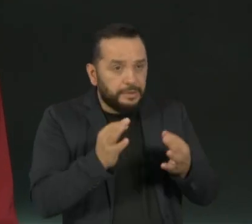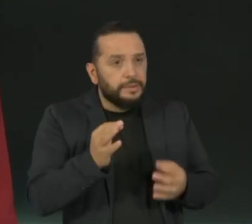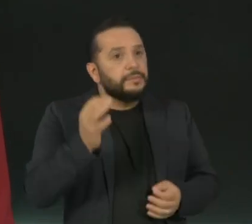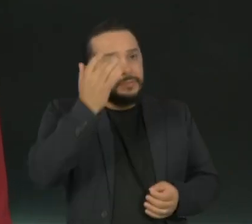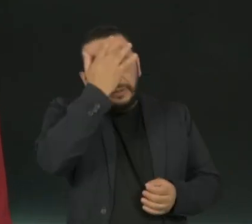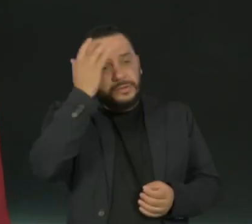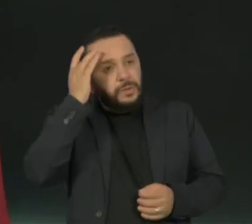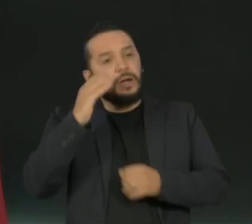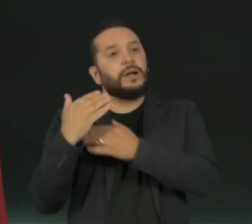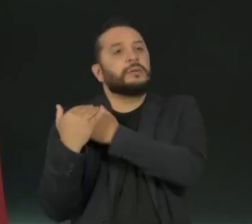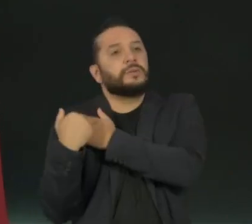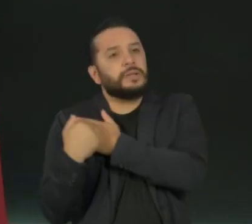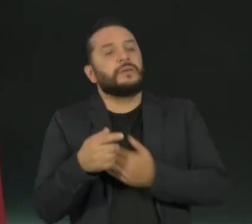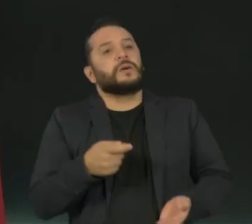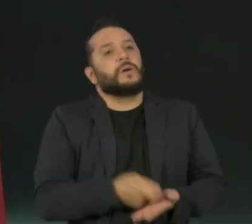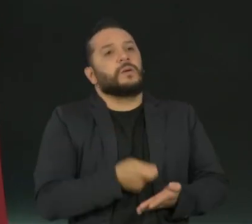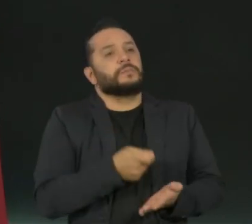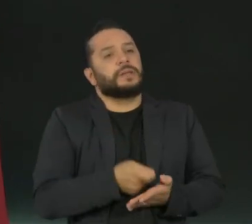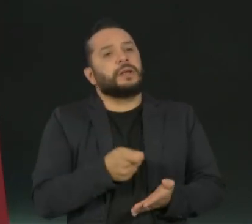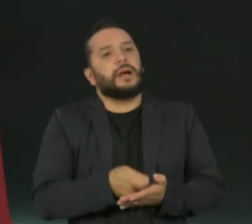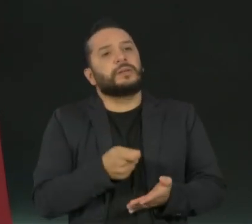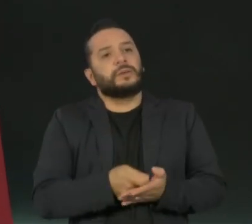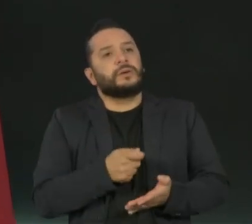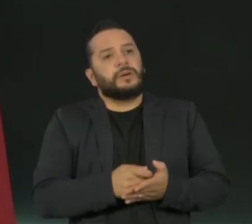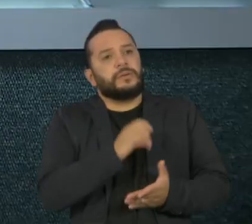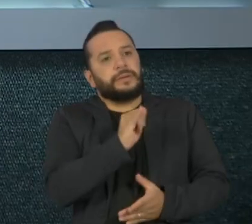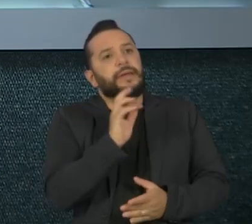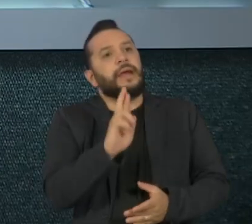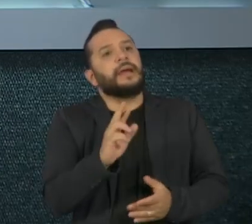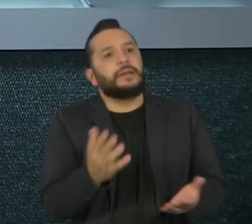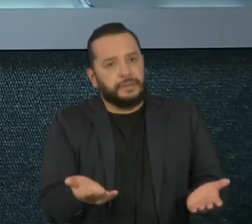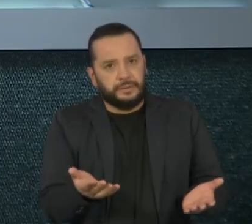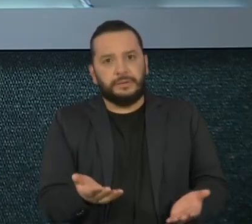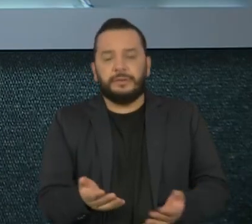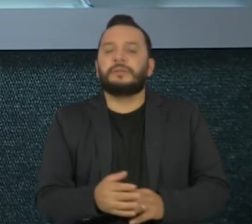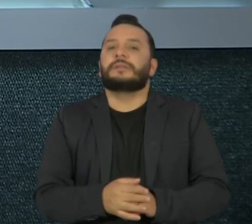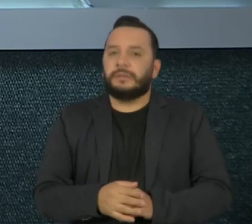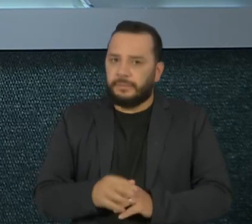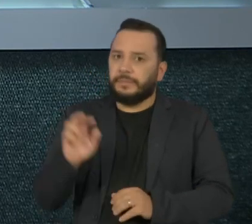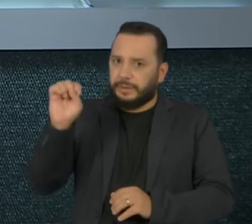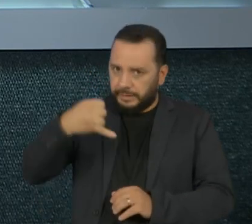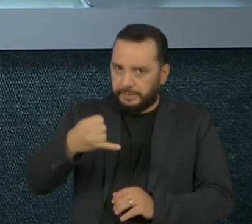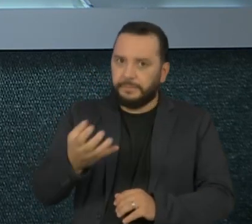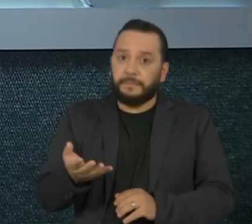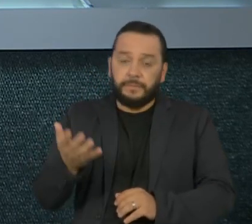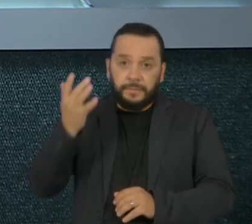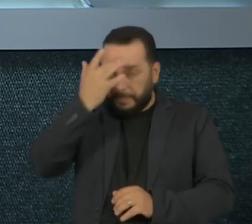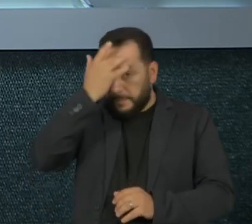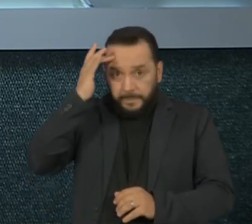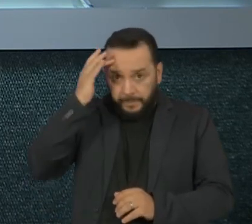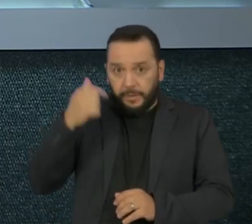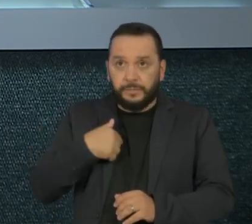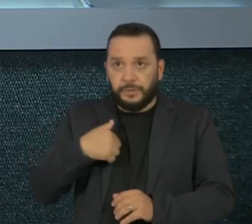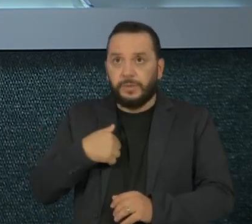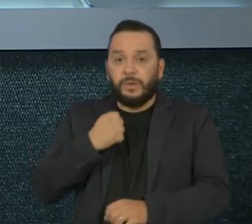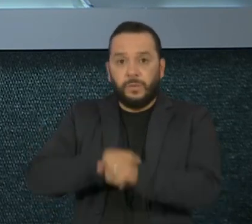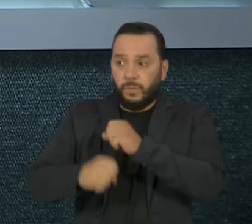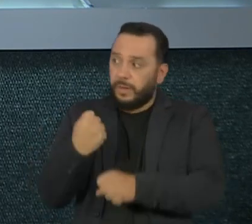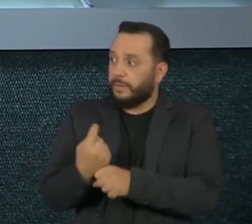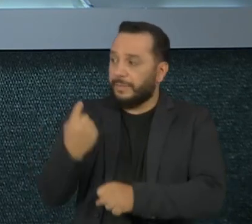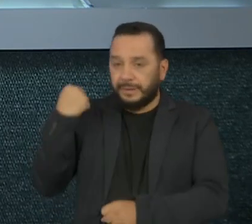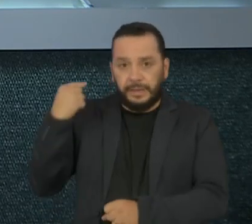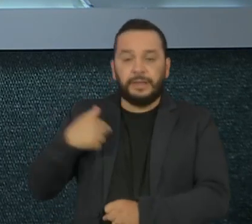deve fazer obrigatoriamente a declaração. Sim, sempre é válido. Quem recebeu no ano passado